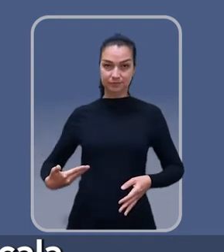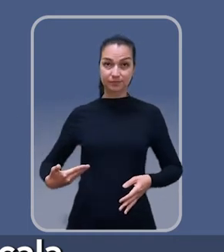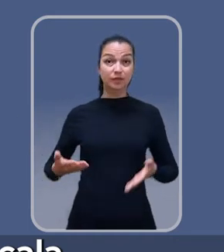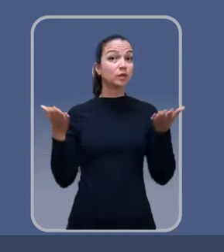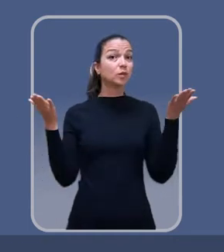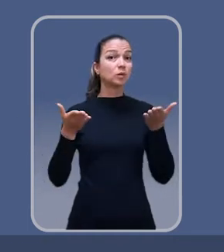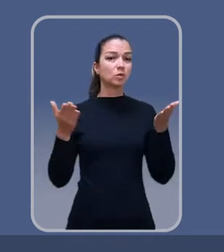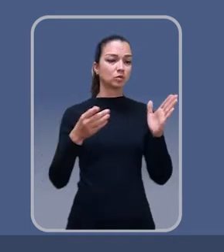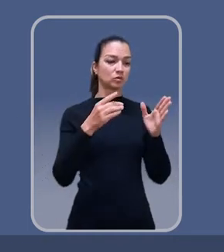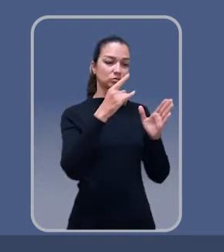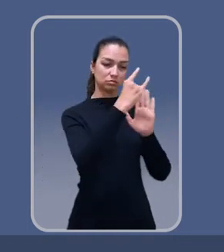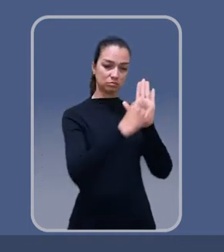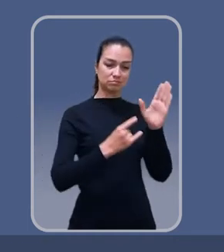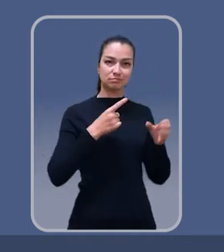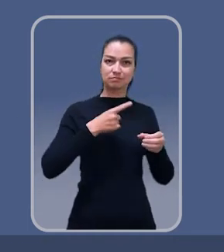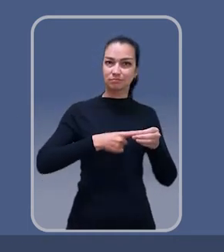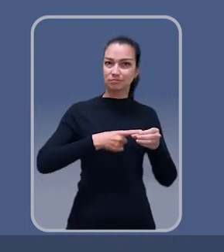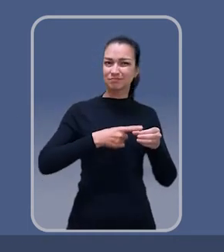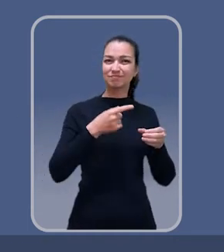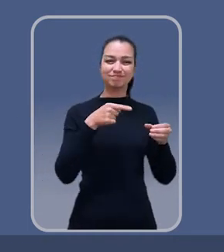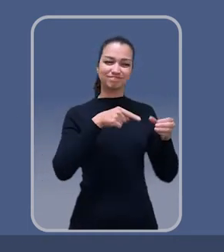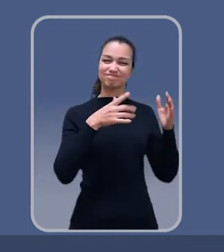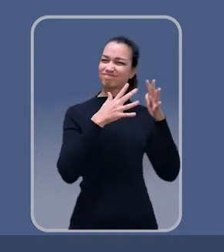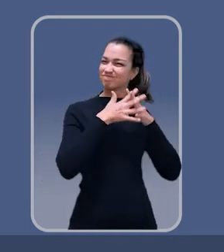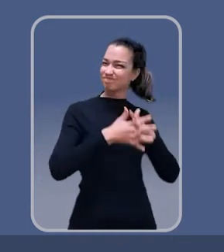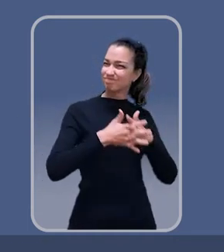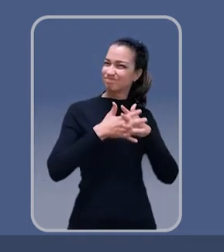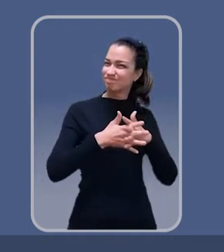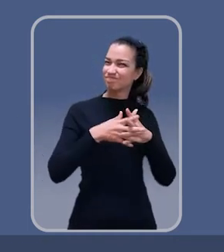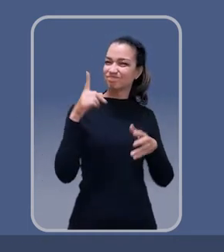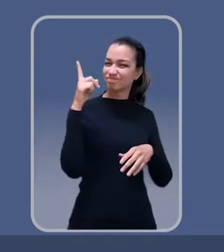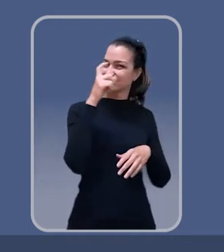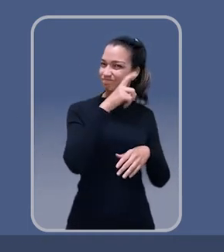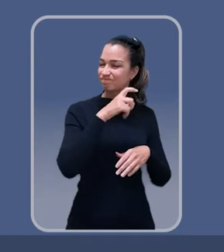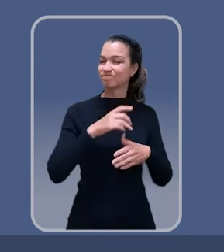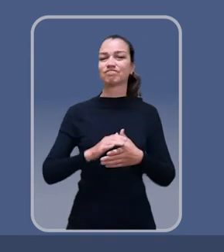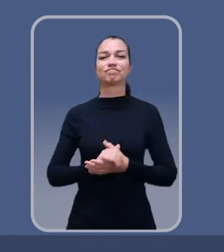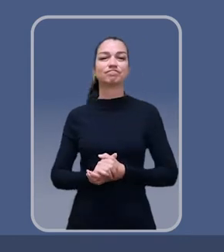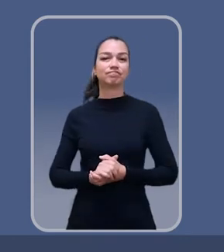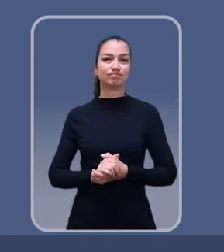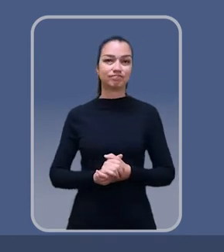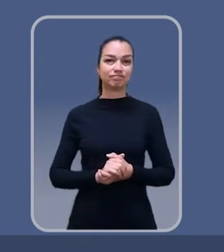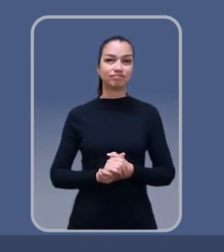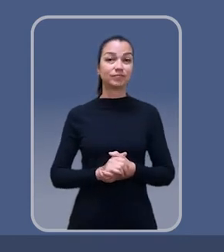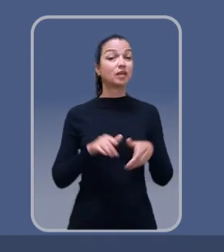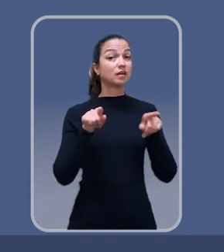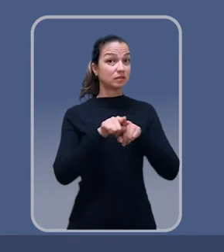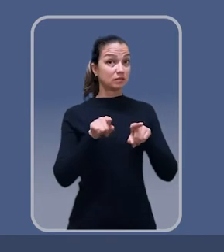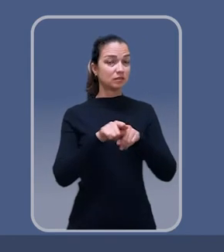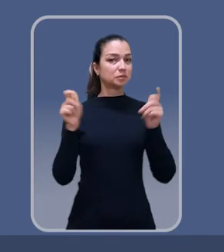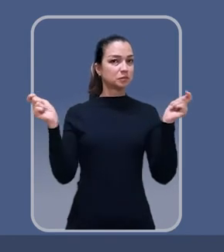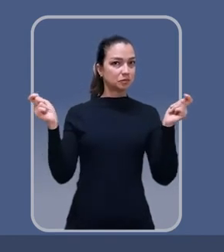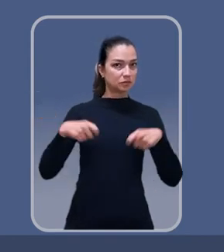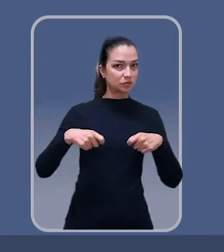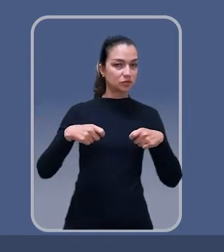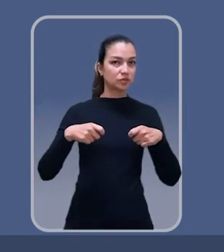empreendimentos de grande escala. Hoje, o plano diretor tem instrumentos confusos que dificultam essa aplicação. Também é